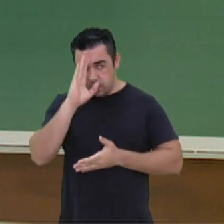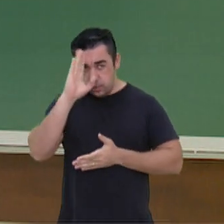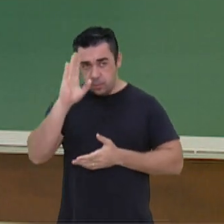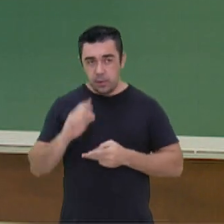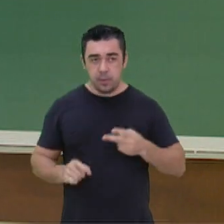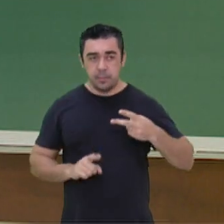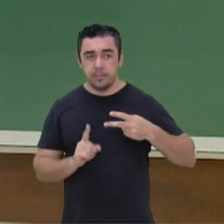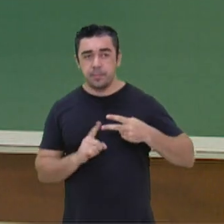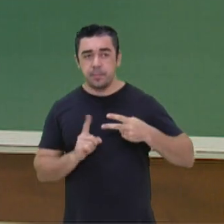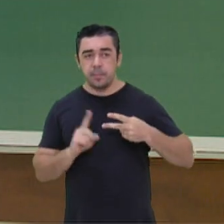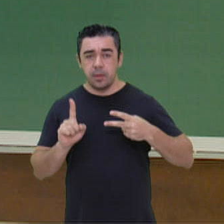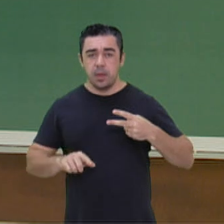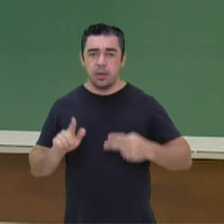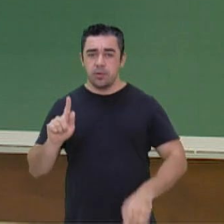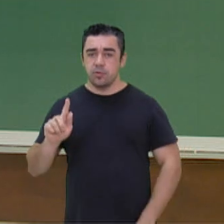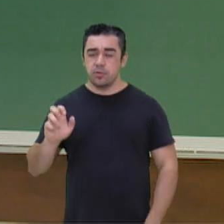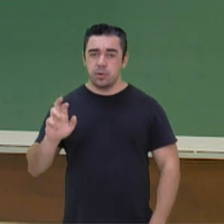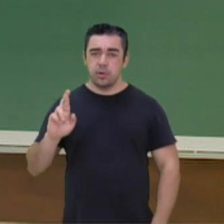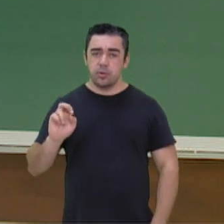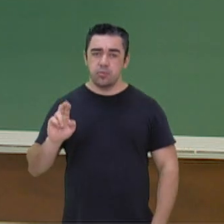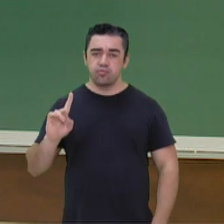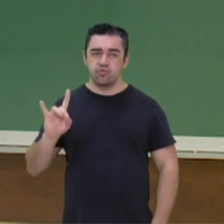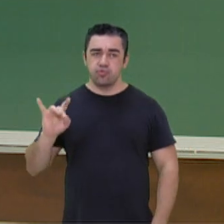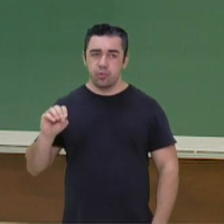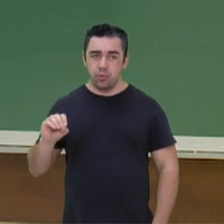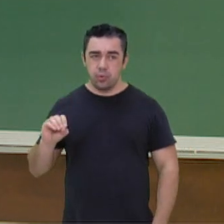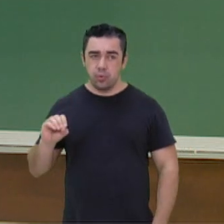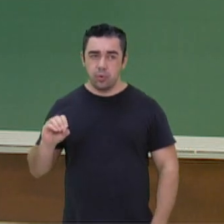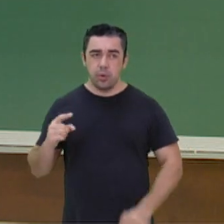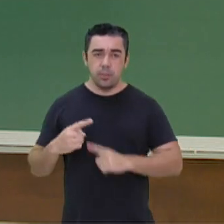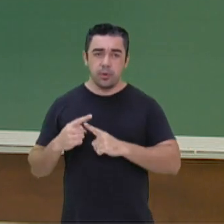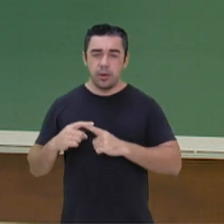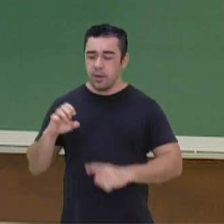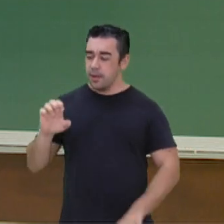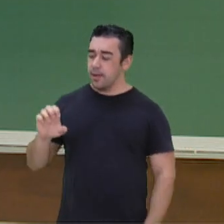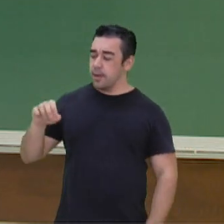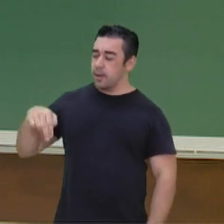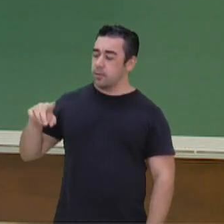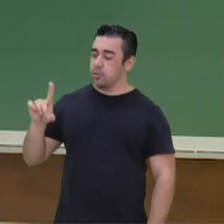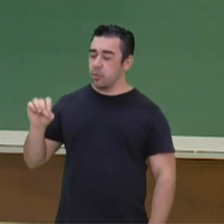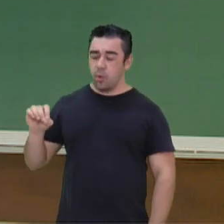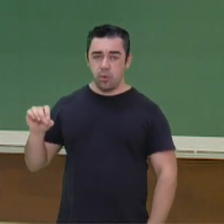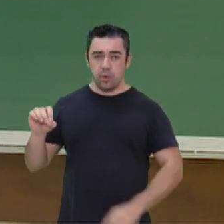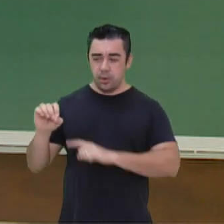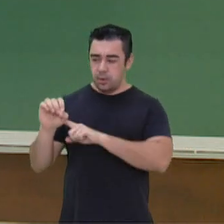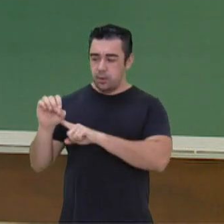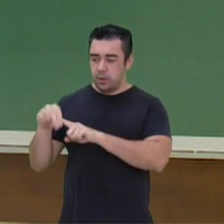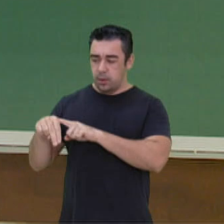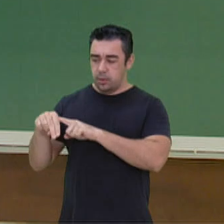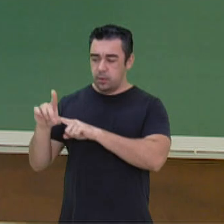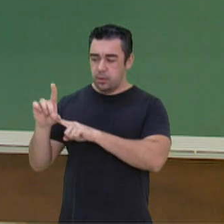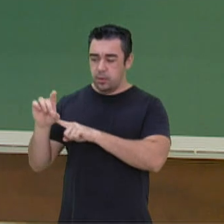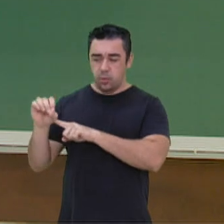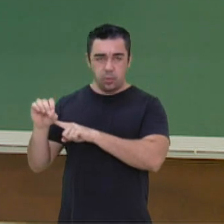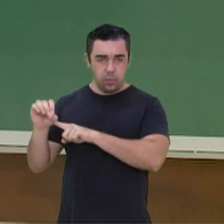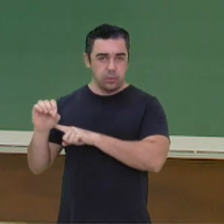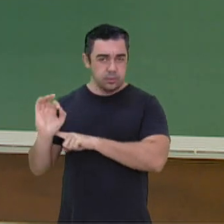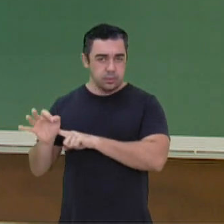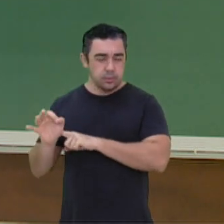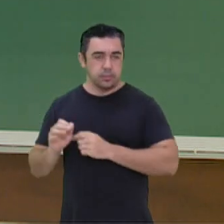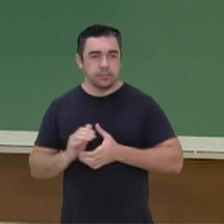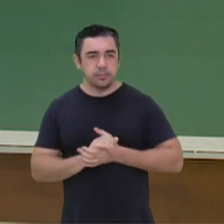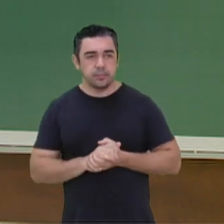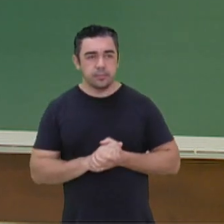E, é claro, verbo no gerúndio, terminado lá em NDO. Confere? Tranquilinho ali.